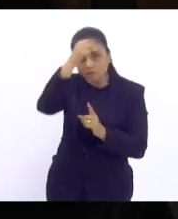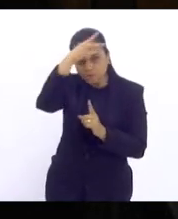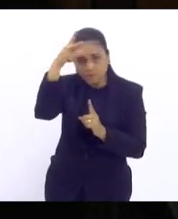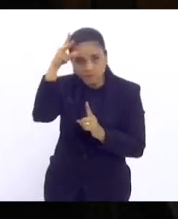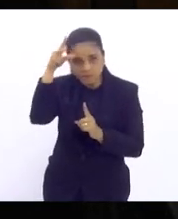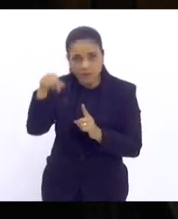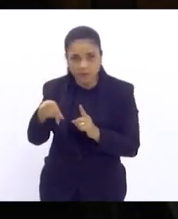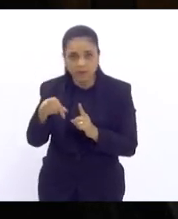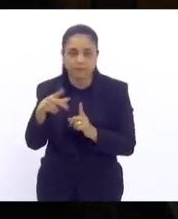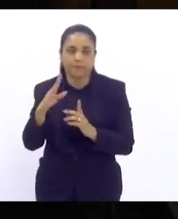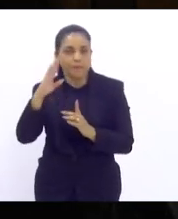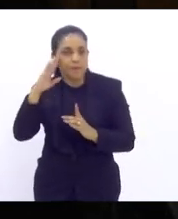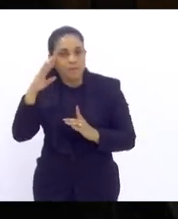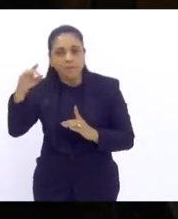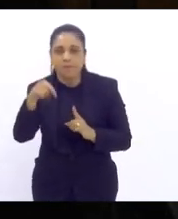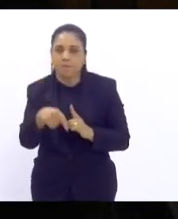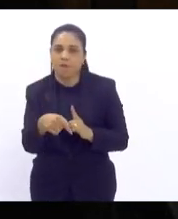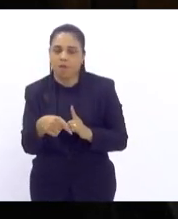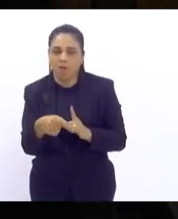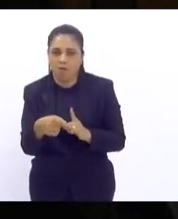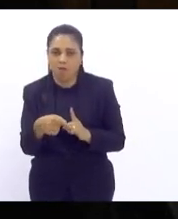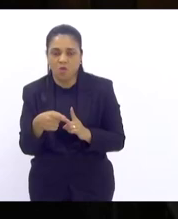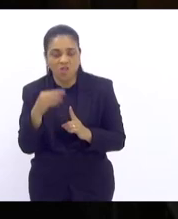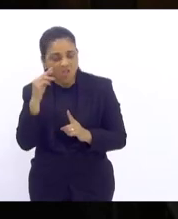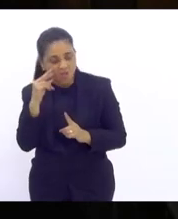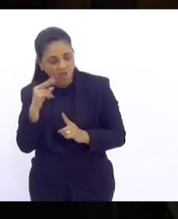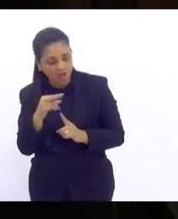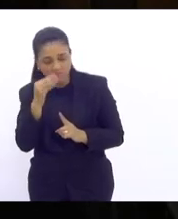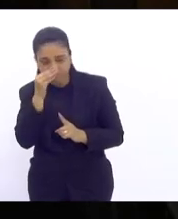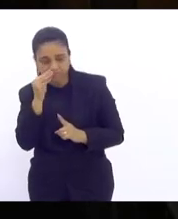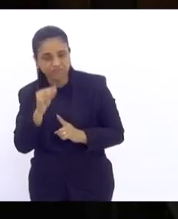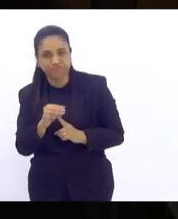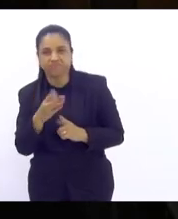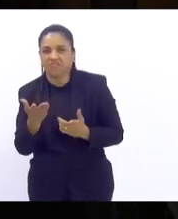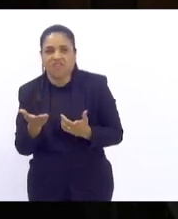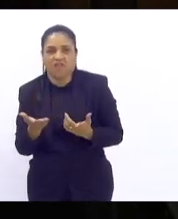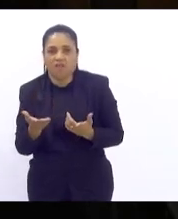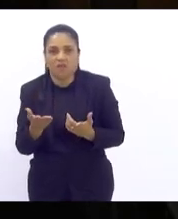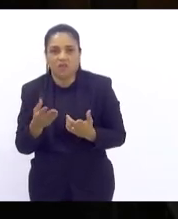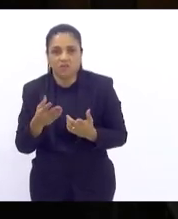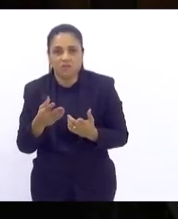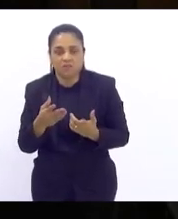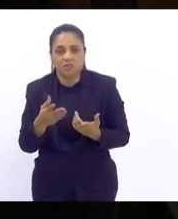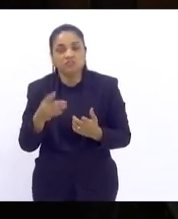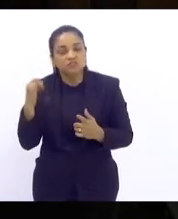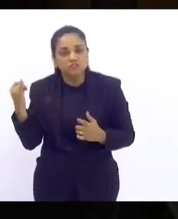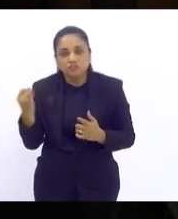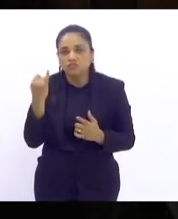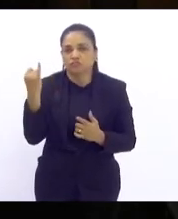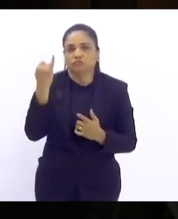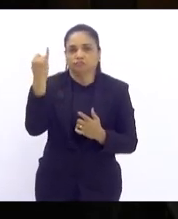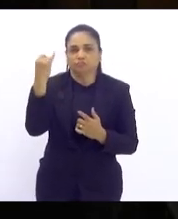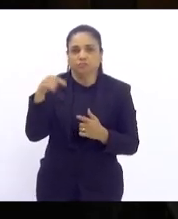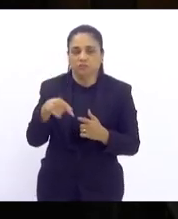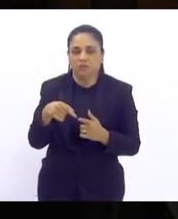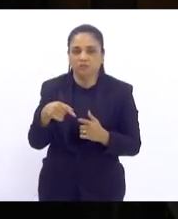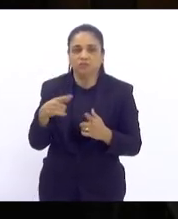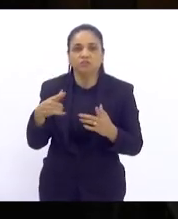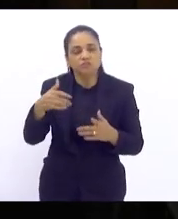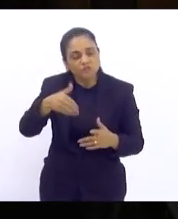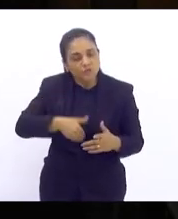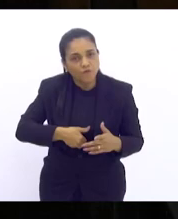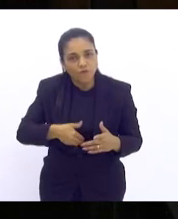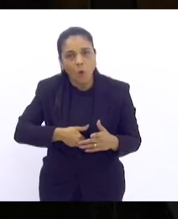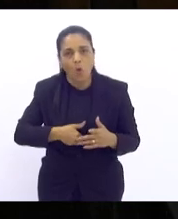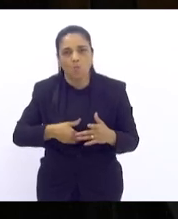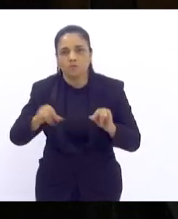Janeiro que olha para aquilo e não se indigna diante de uma situação que é de penúria que é de fome